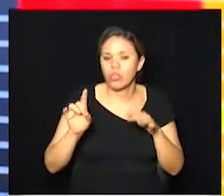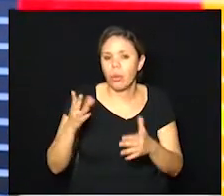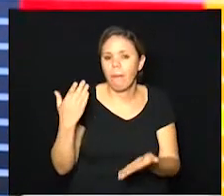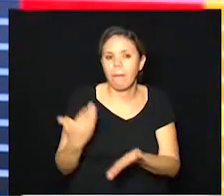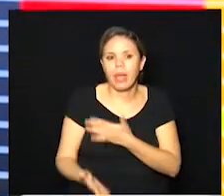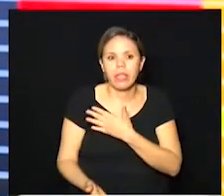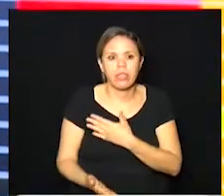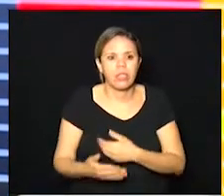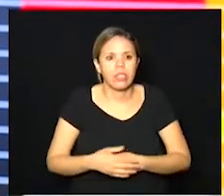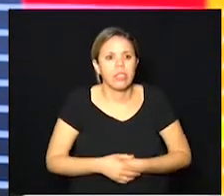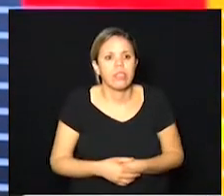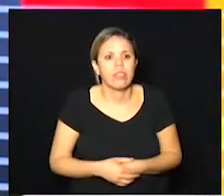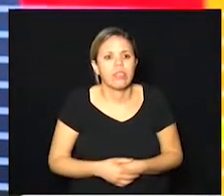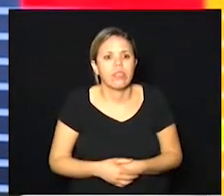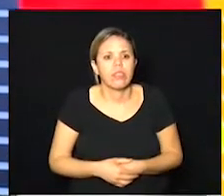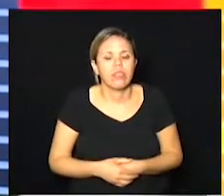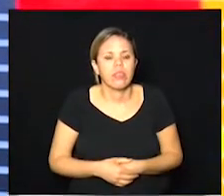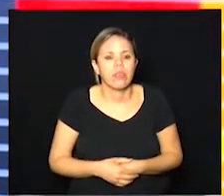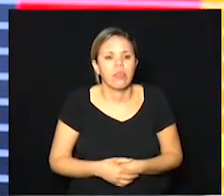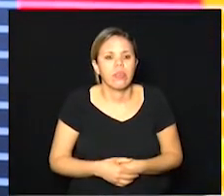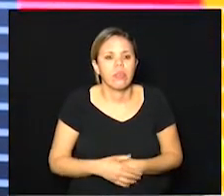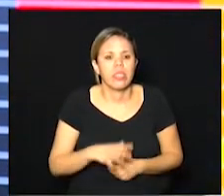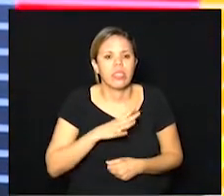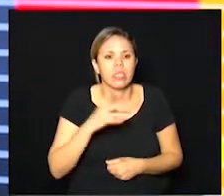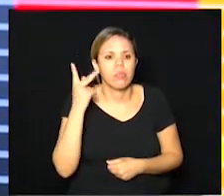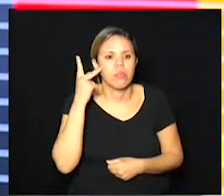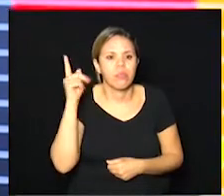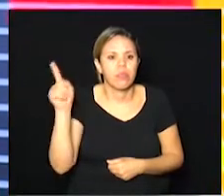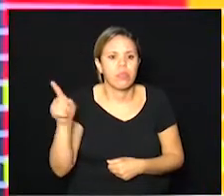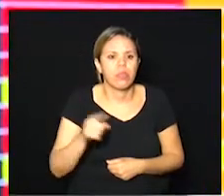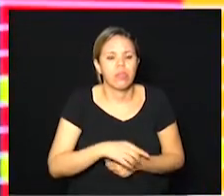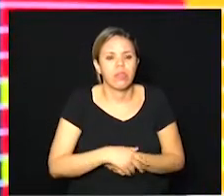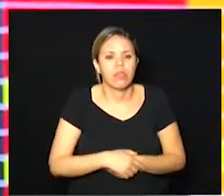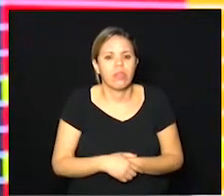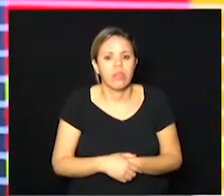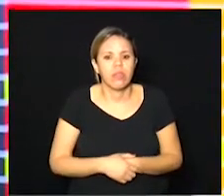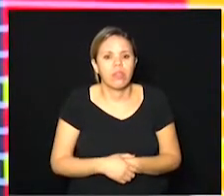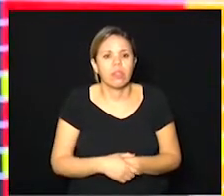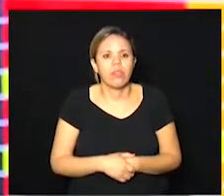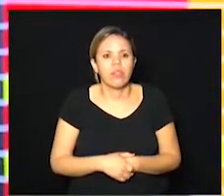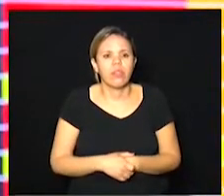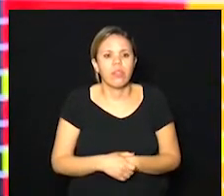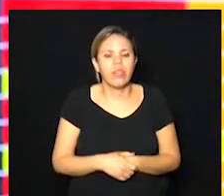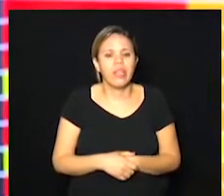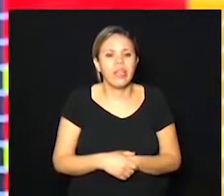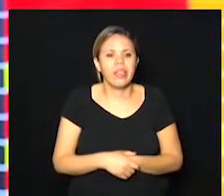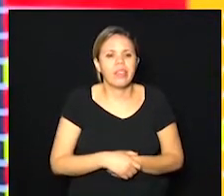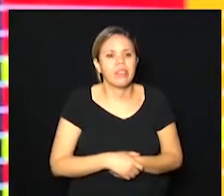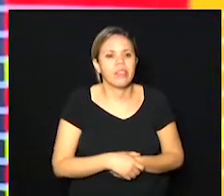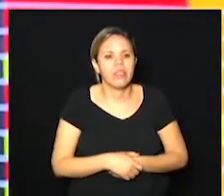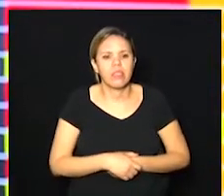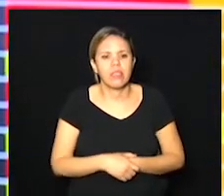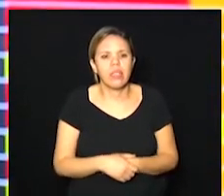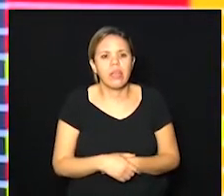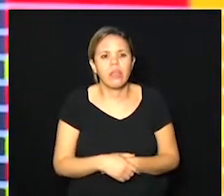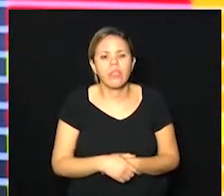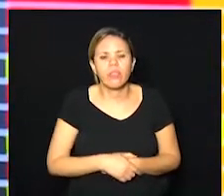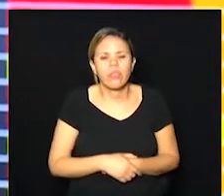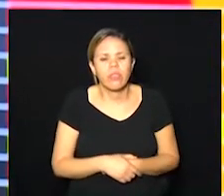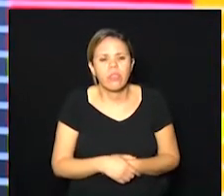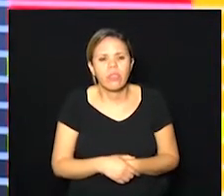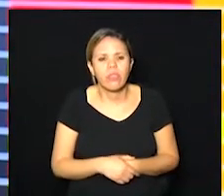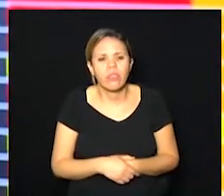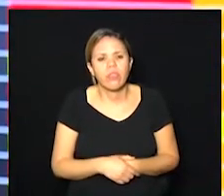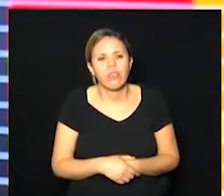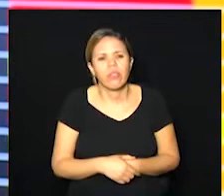para a capital. Ele só perde para a capital. Para as regiões da capital.